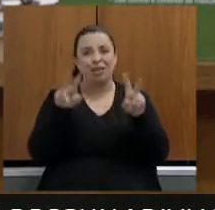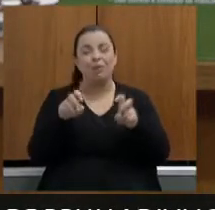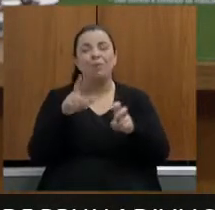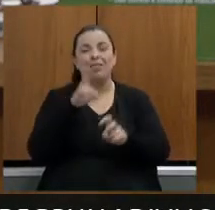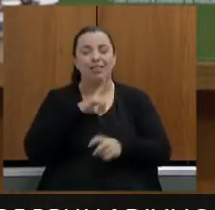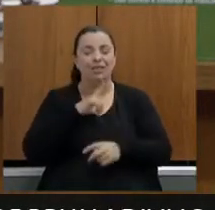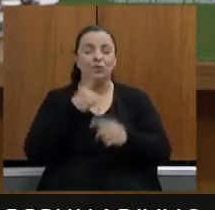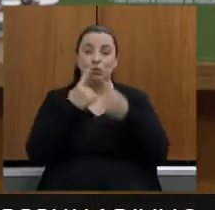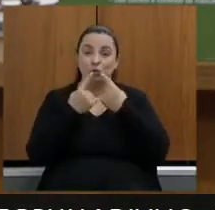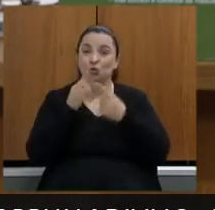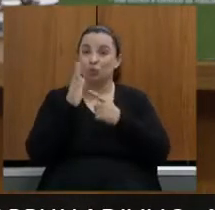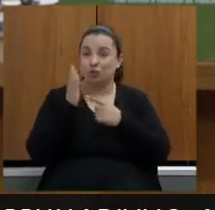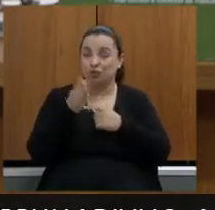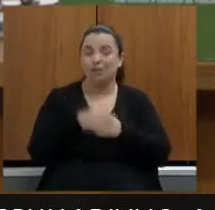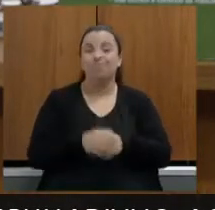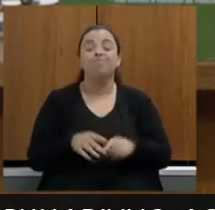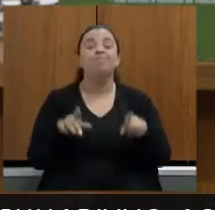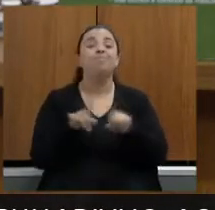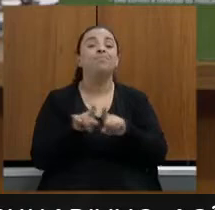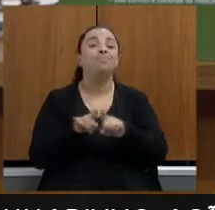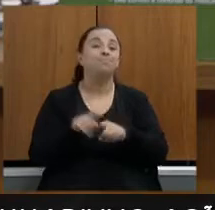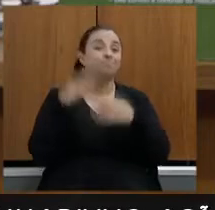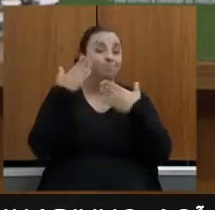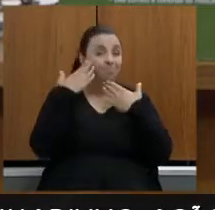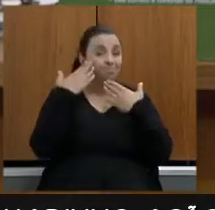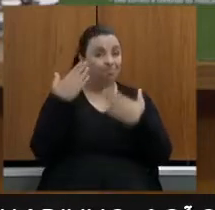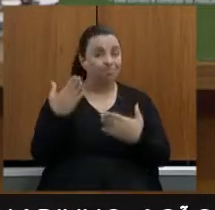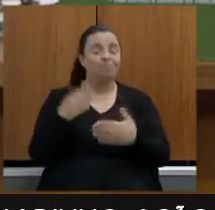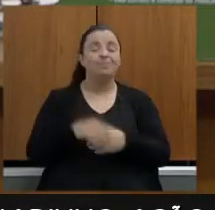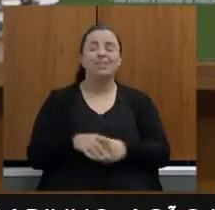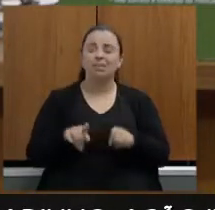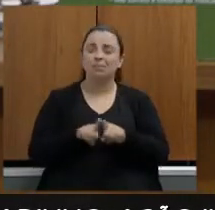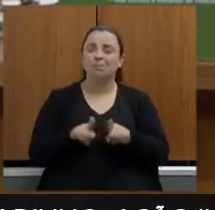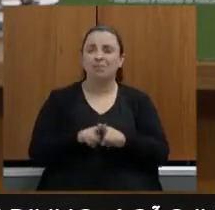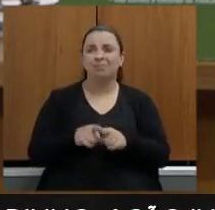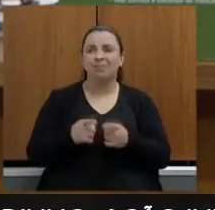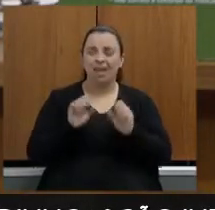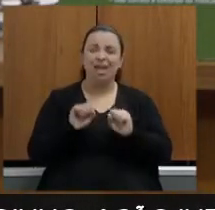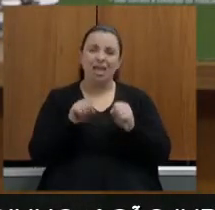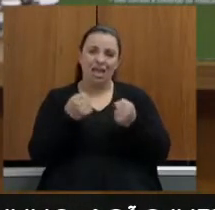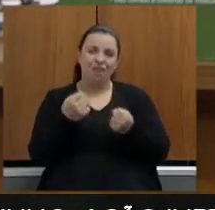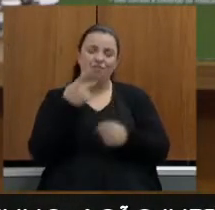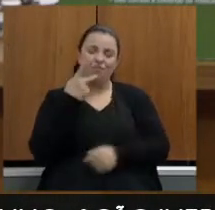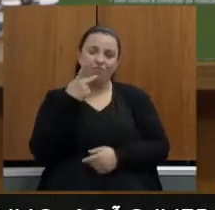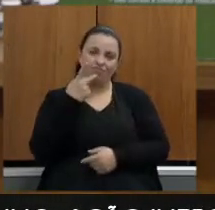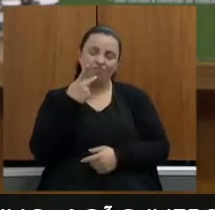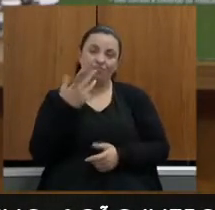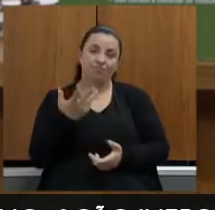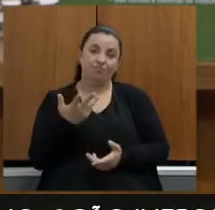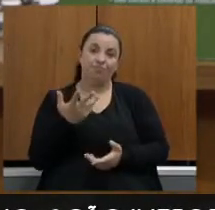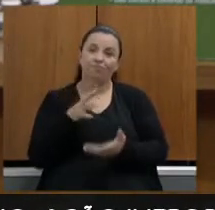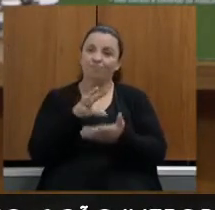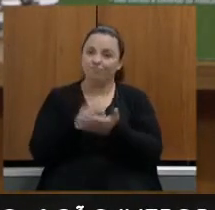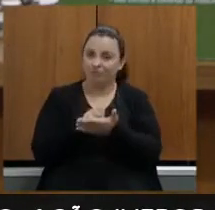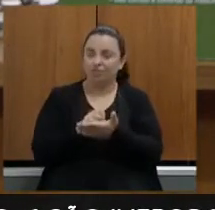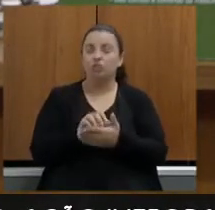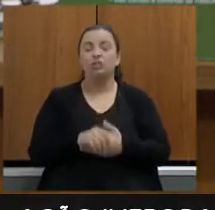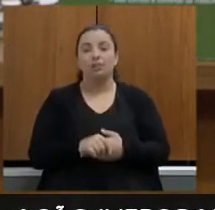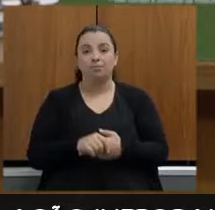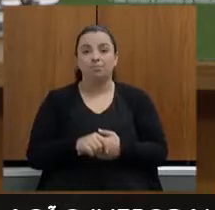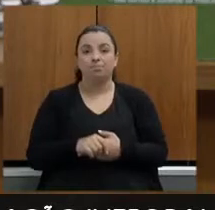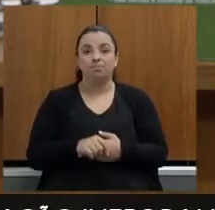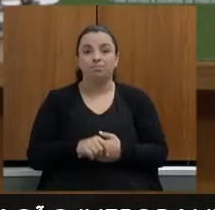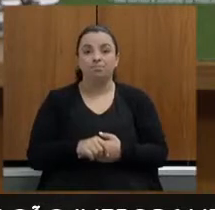um agradecimento na verdade um registro eu acho pegando aqui o